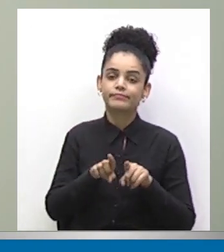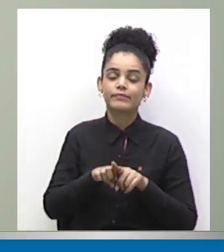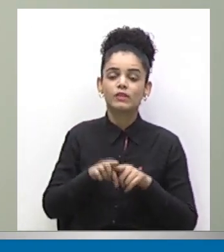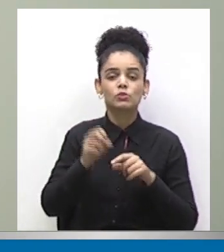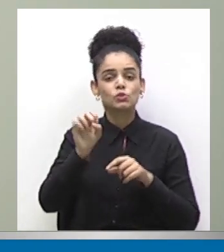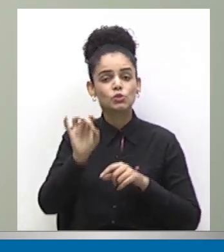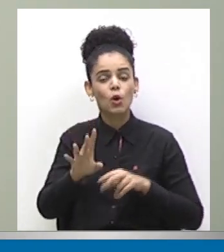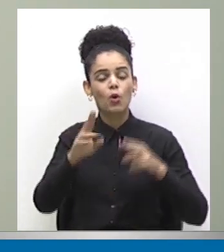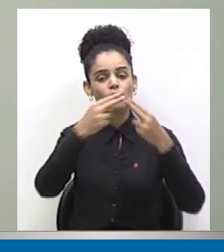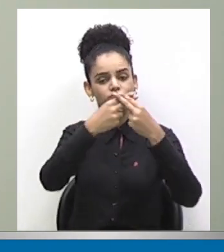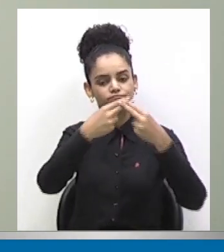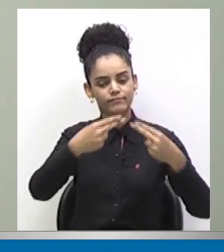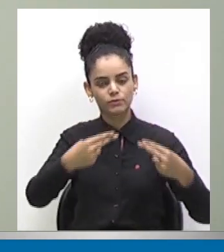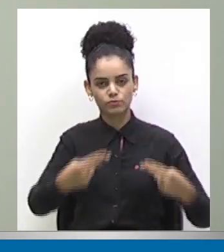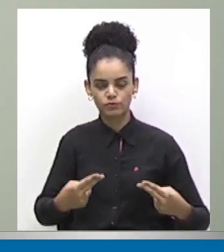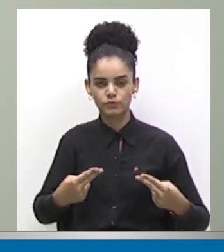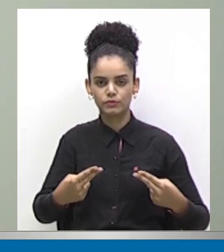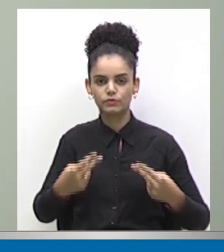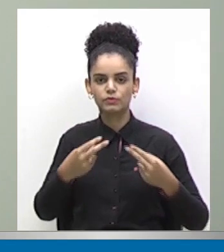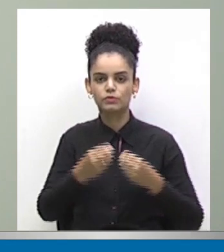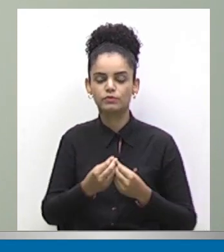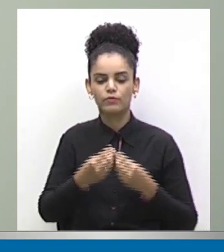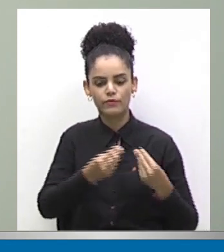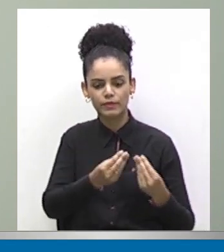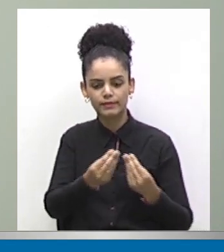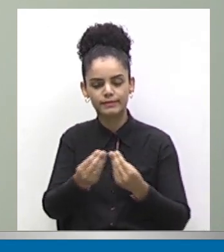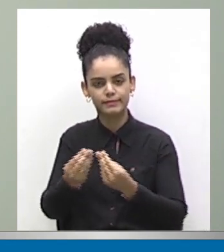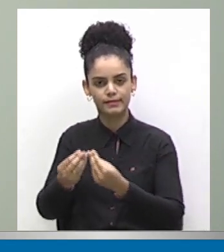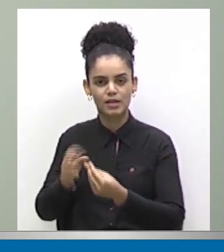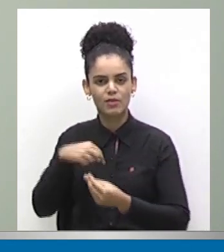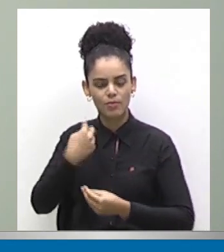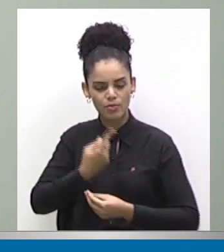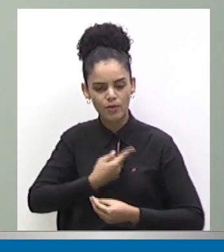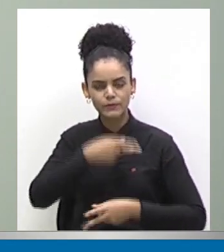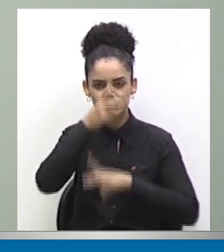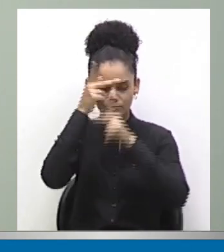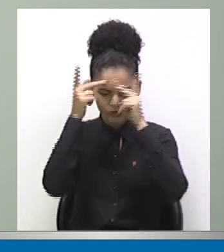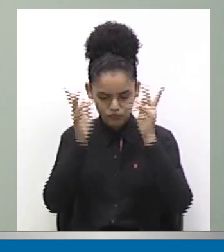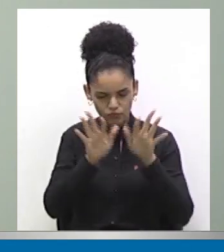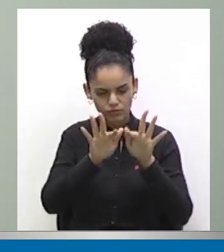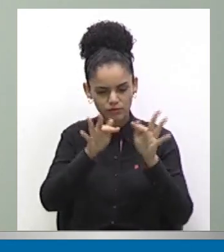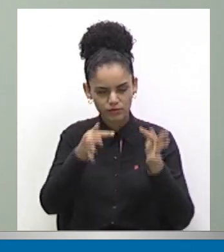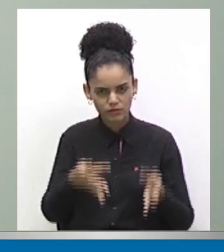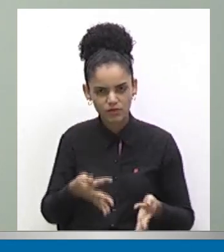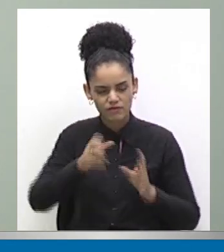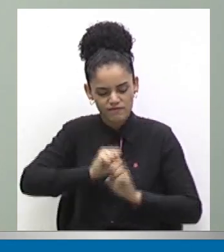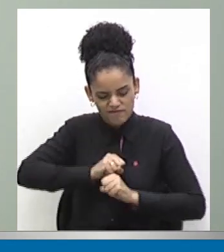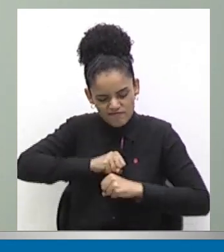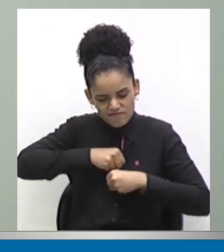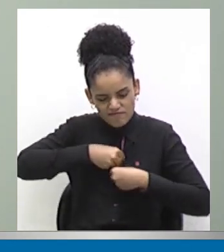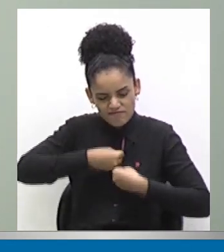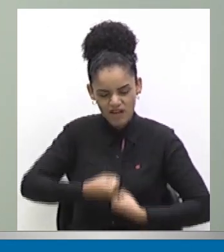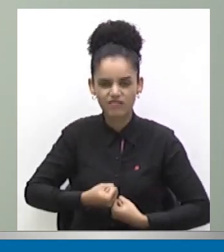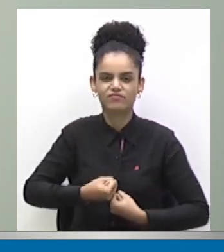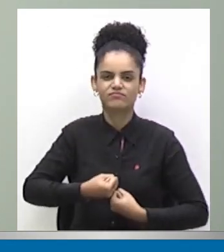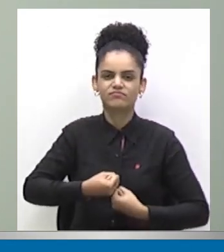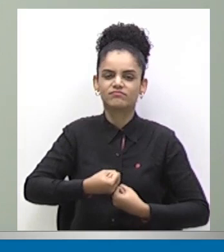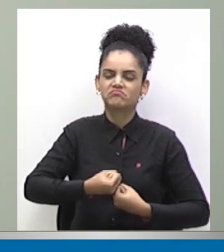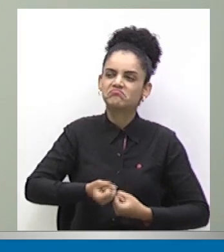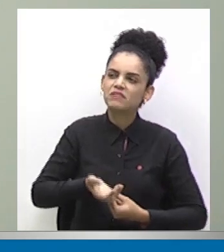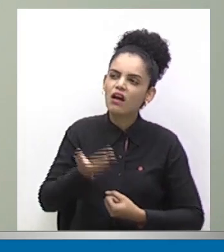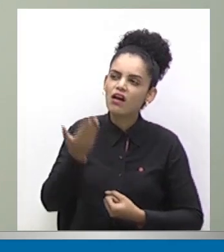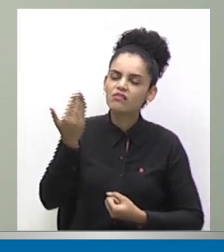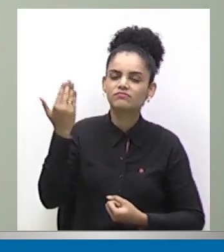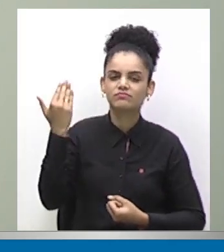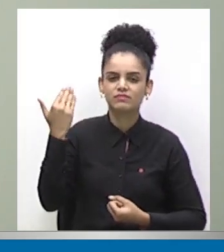para nós, pessoas humildes, que batalhamos desde muito cedo, tanto na oportunidade com